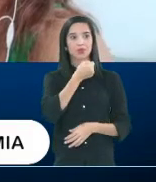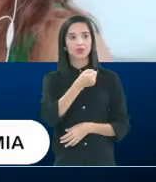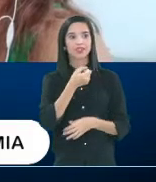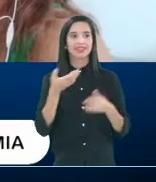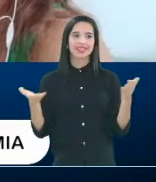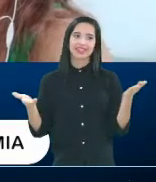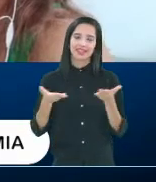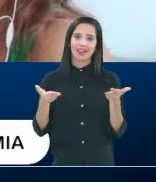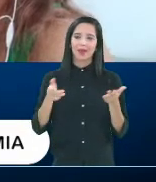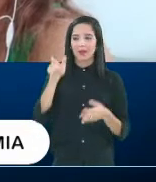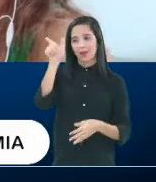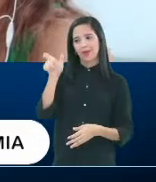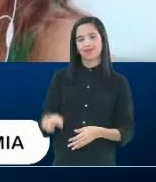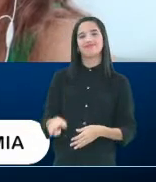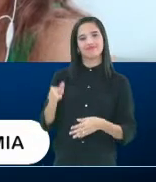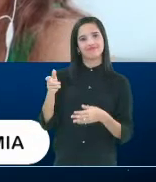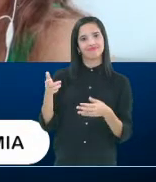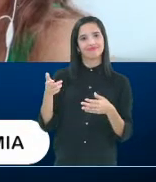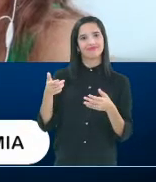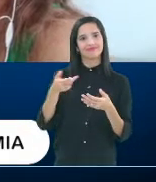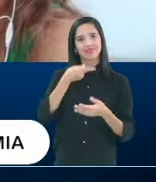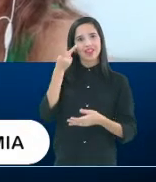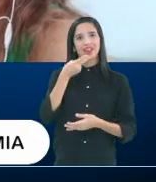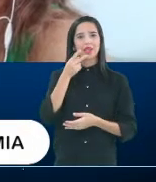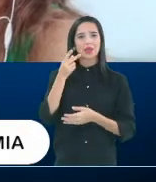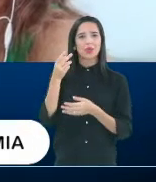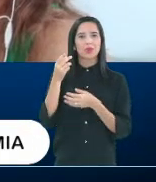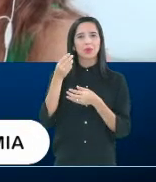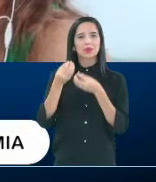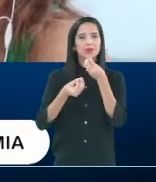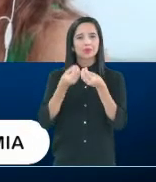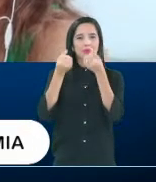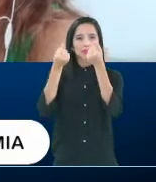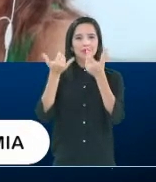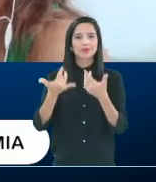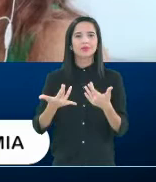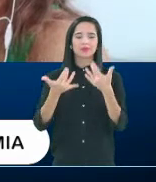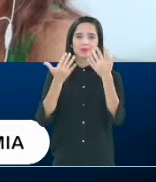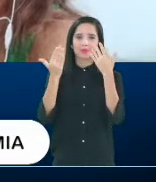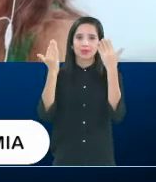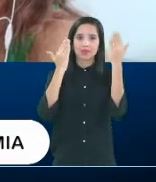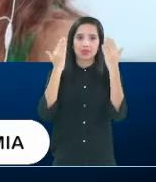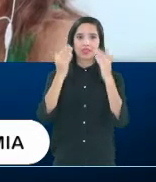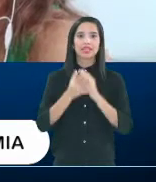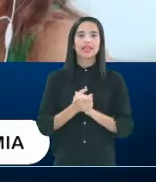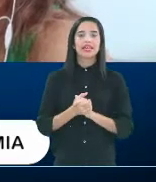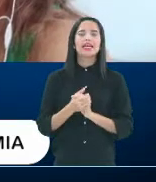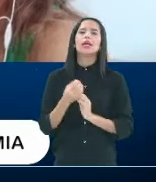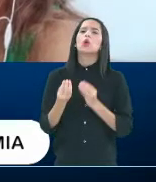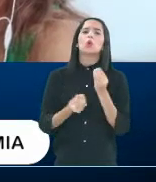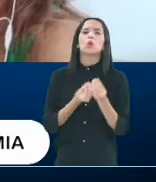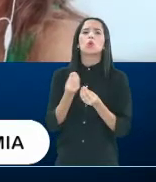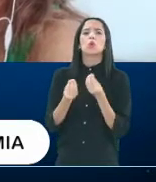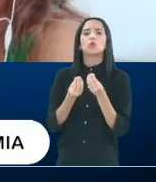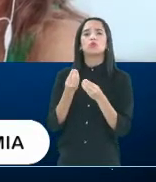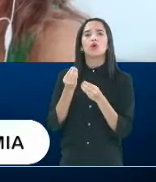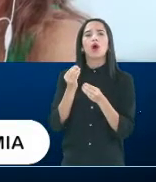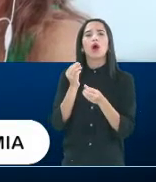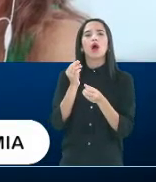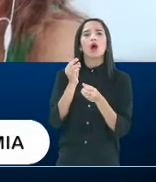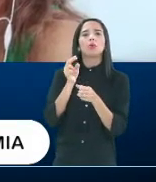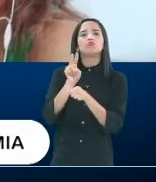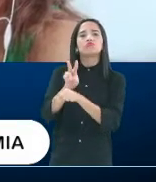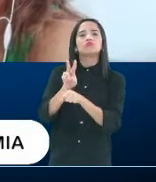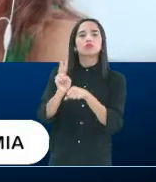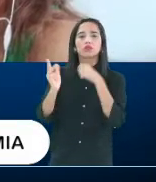como entrevistada, como psicóloga. E, doutora, como é que está sendo o atendimento nesse período onde as pessoas,